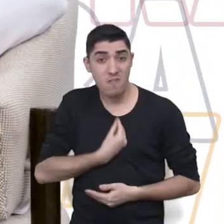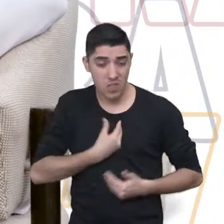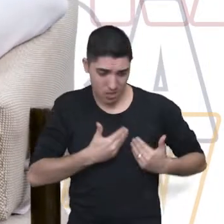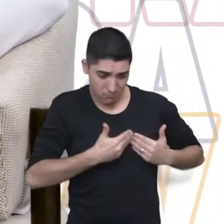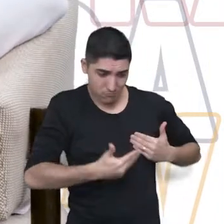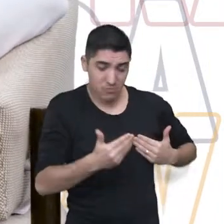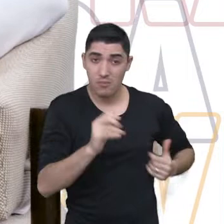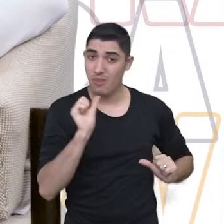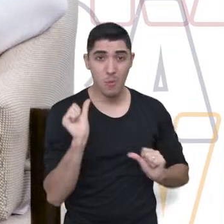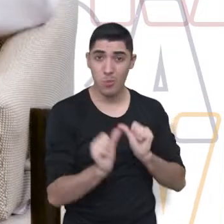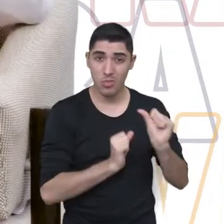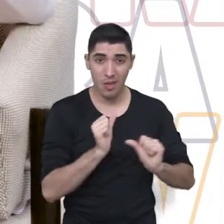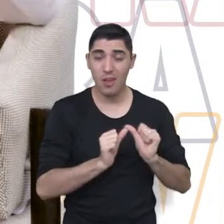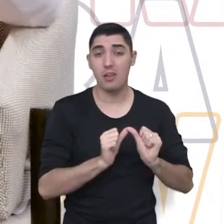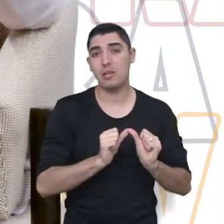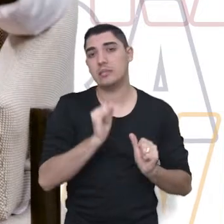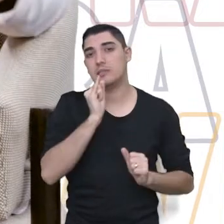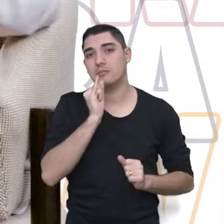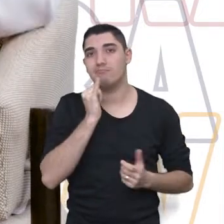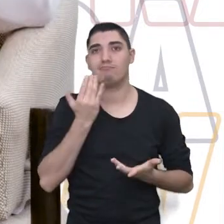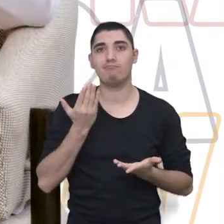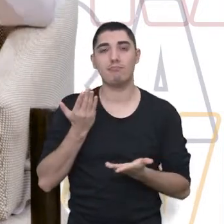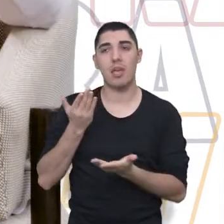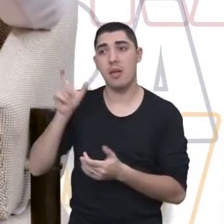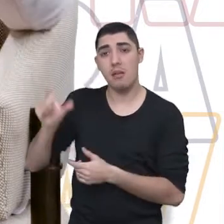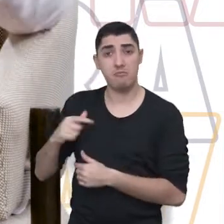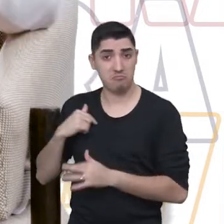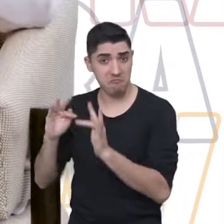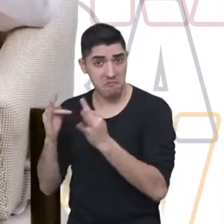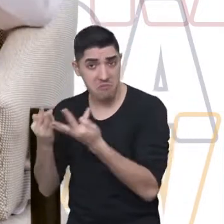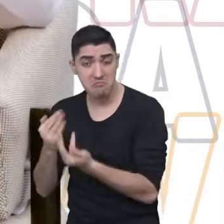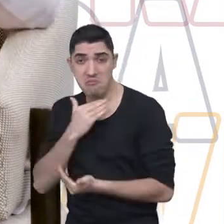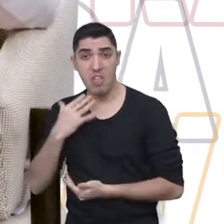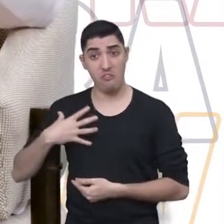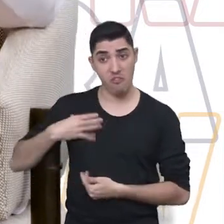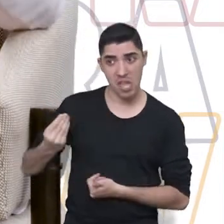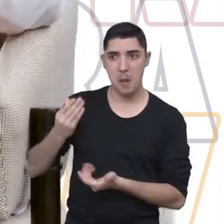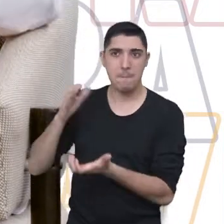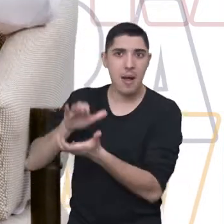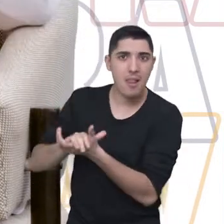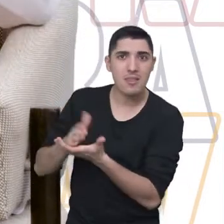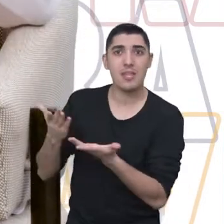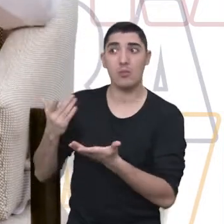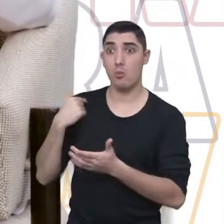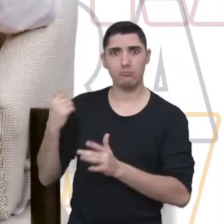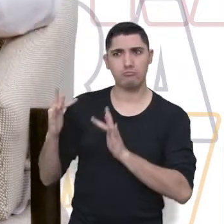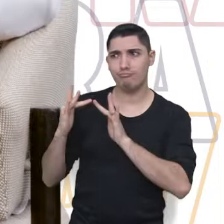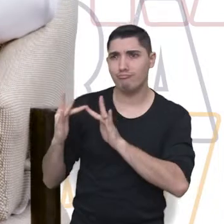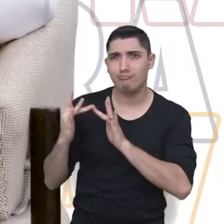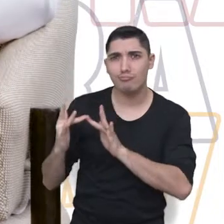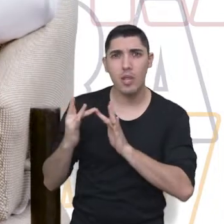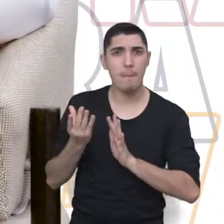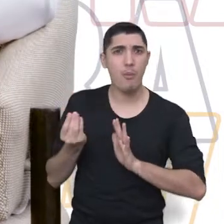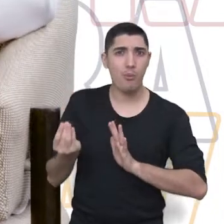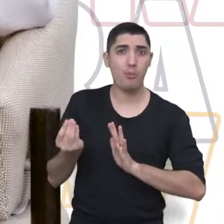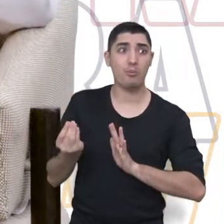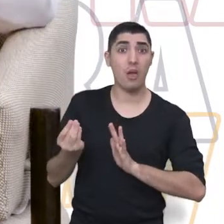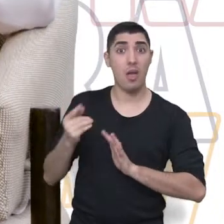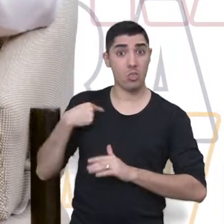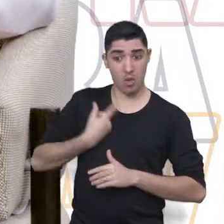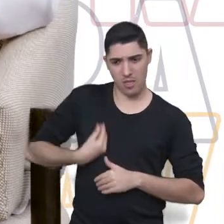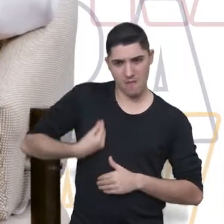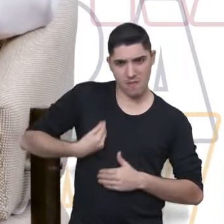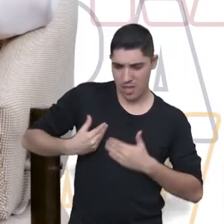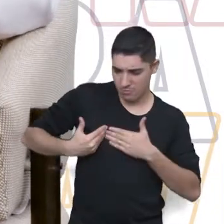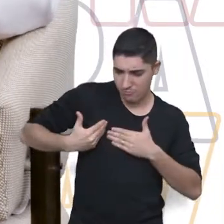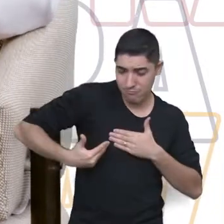da minha vida. Então, se eu perco um ente querido, um filho, um marido, que eu tinha uma ligação constante, então aquela